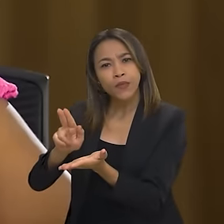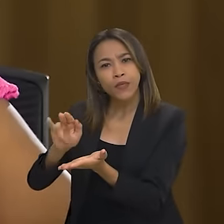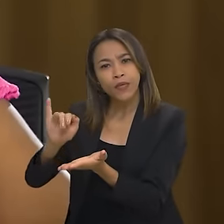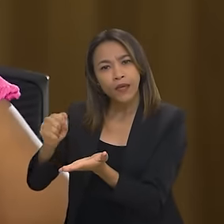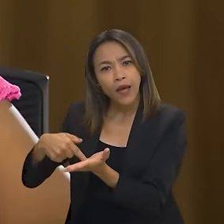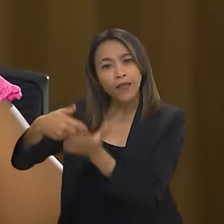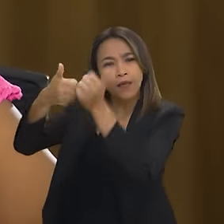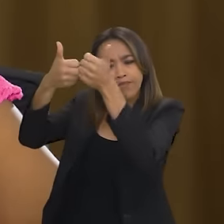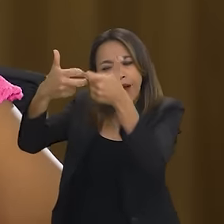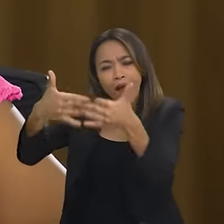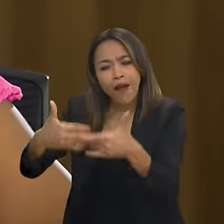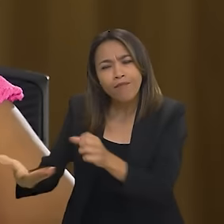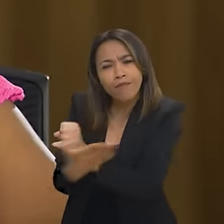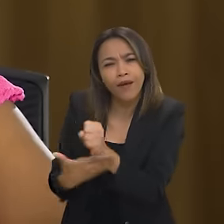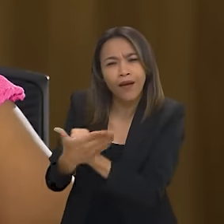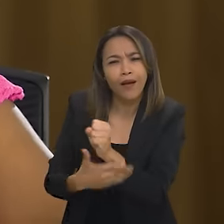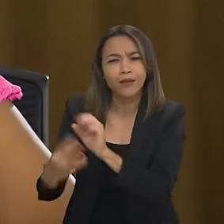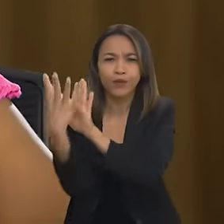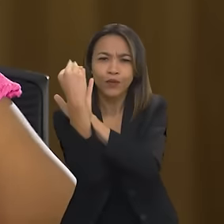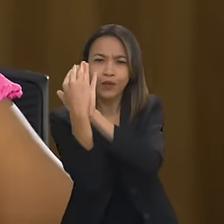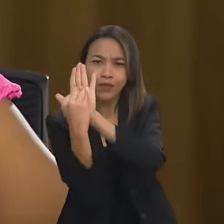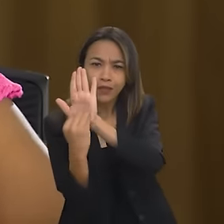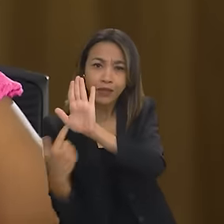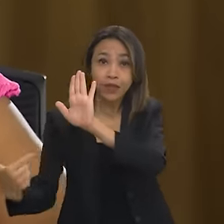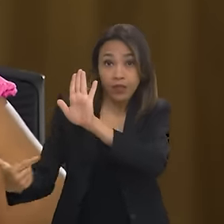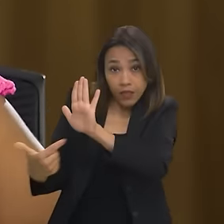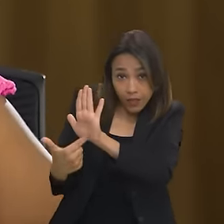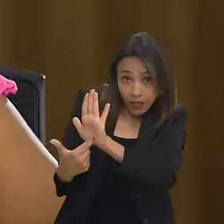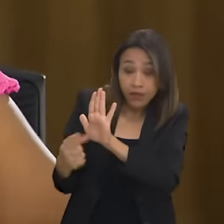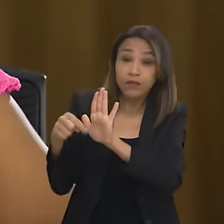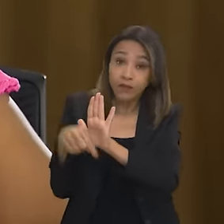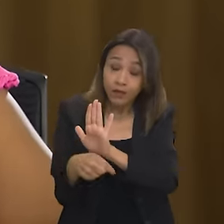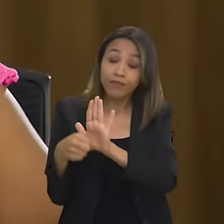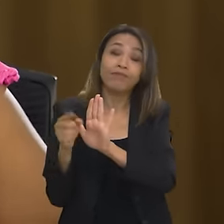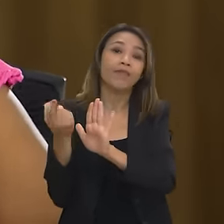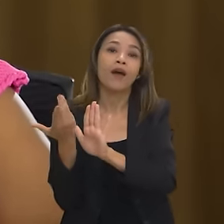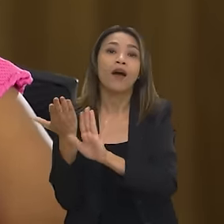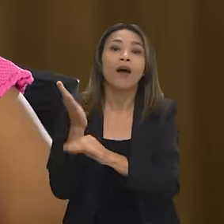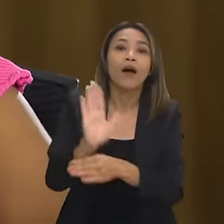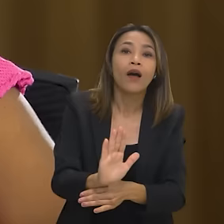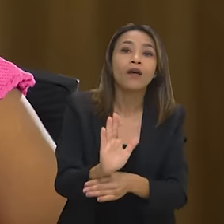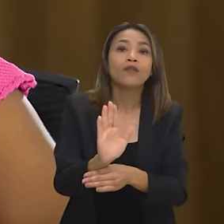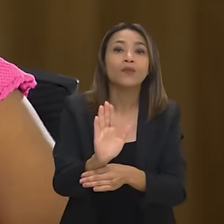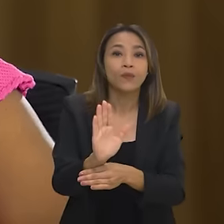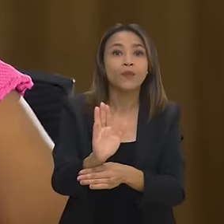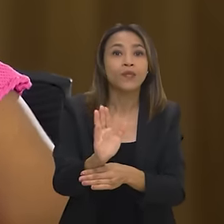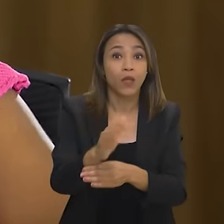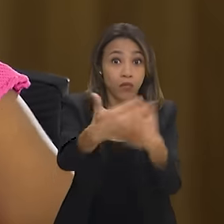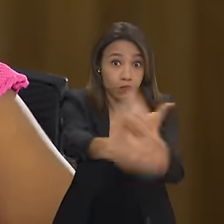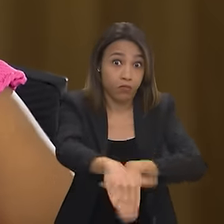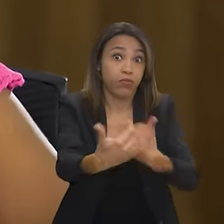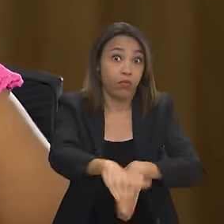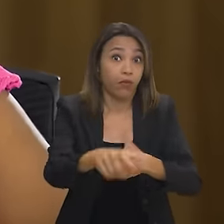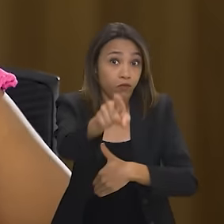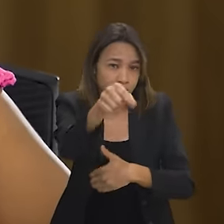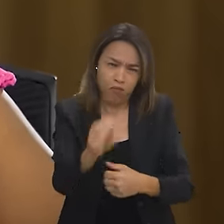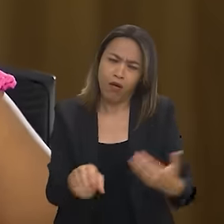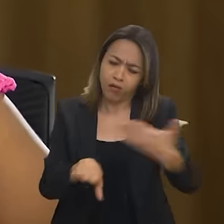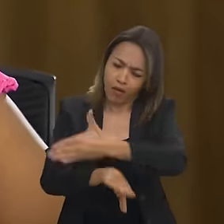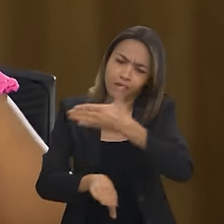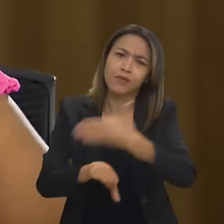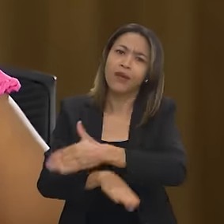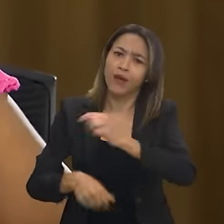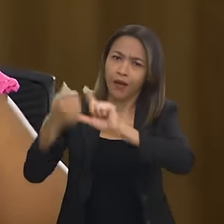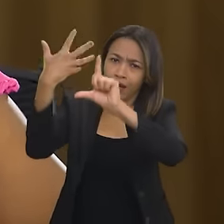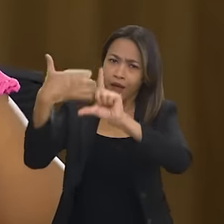dispõe sobre conteúdos básicos que são motivados para que aconteçam nos cursos públicos e você pode ter acesso até